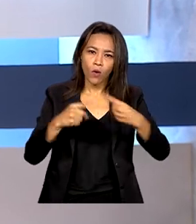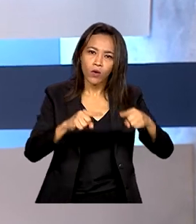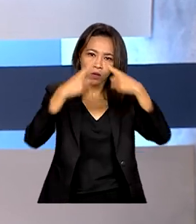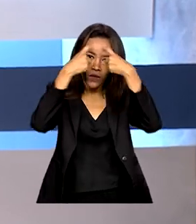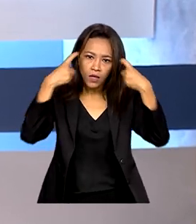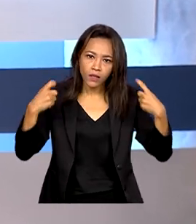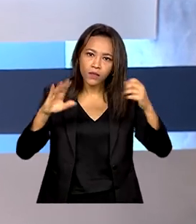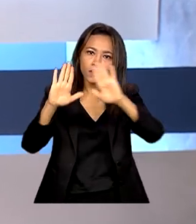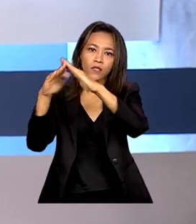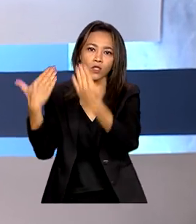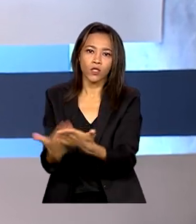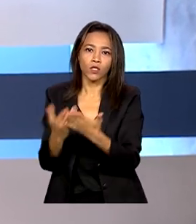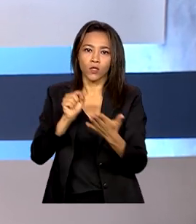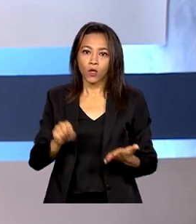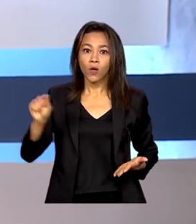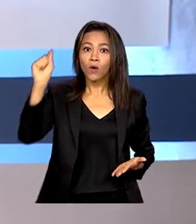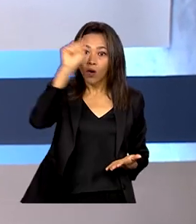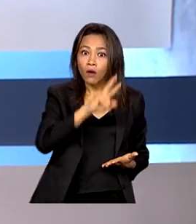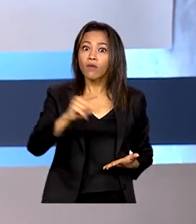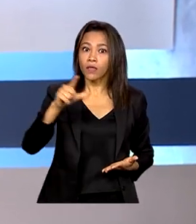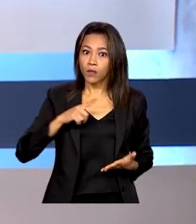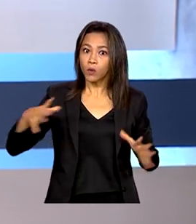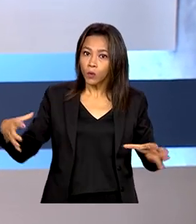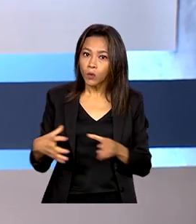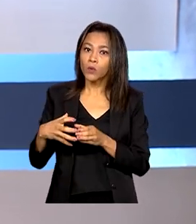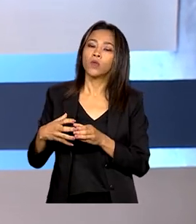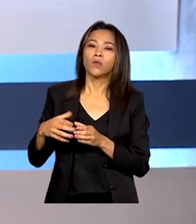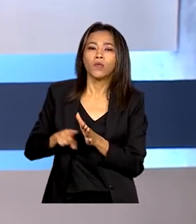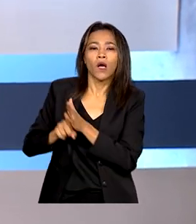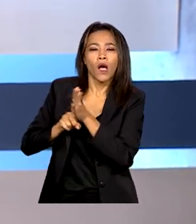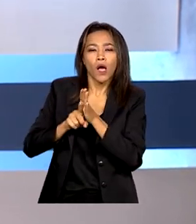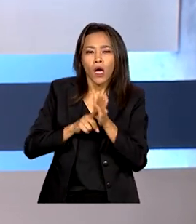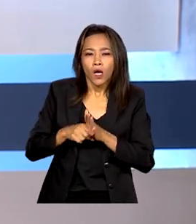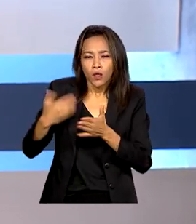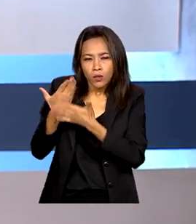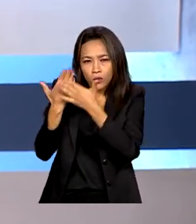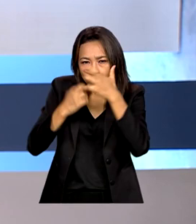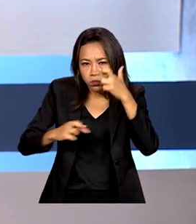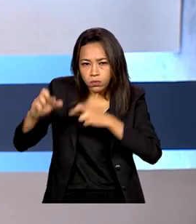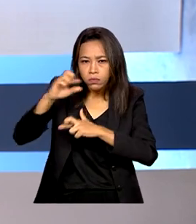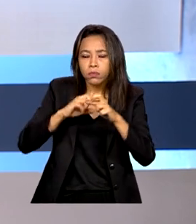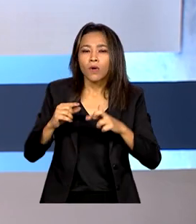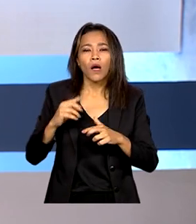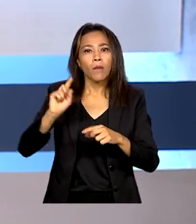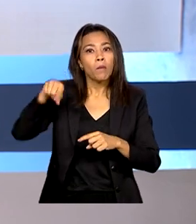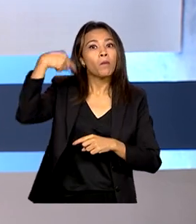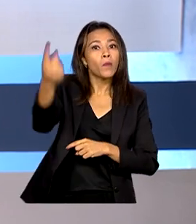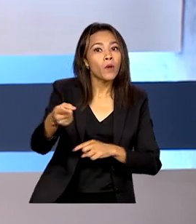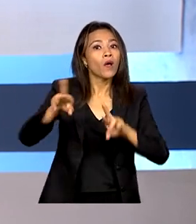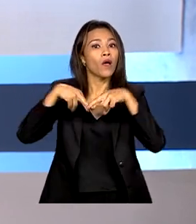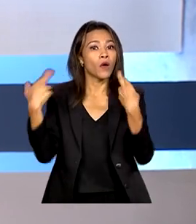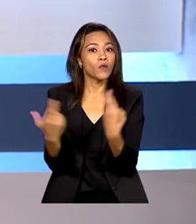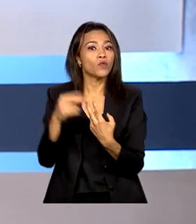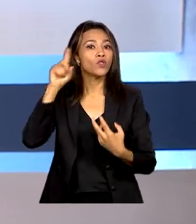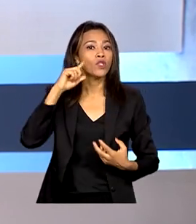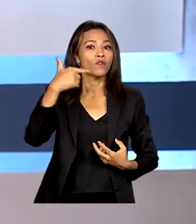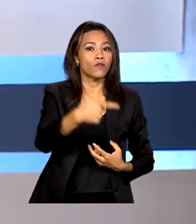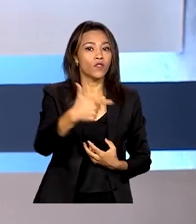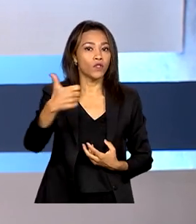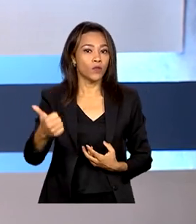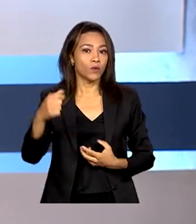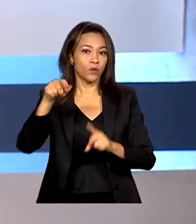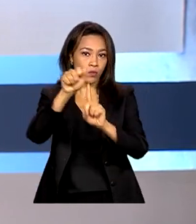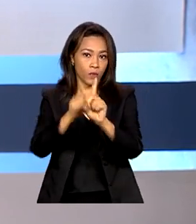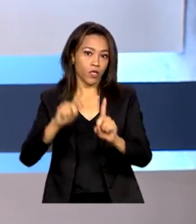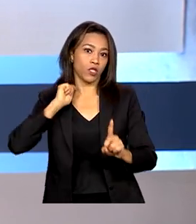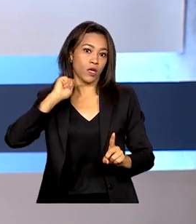comitê para trabalhar nas ações mais urgentes. A próxima reunião será em 21 de abril. O grupo tem 90 dias para